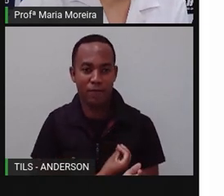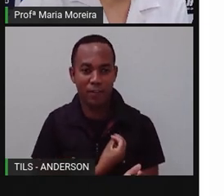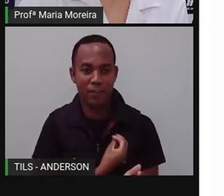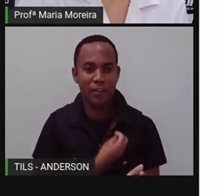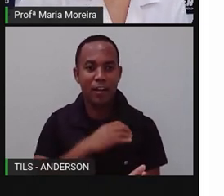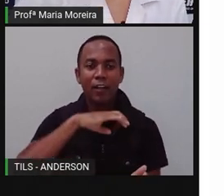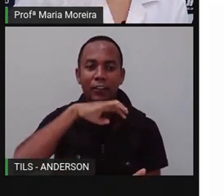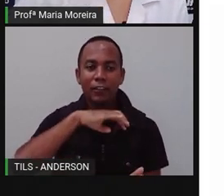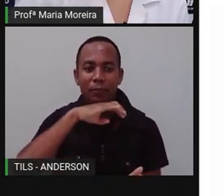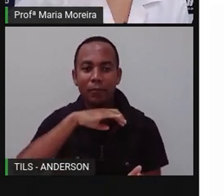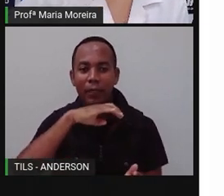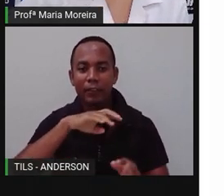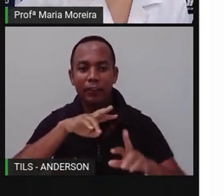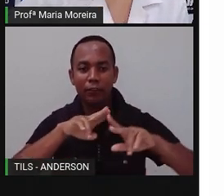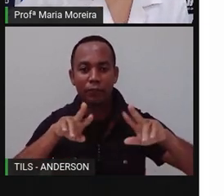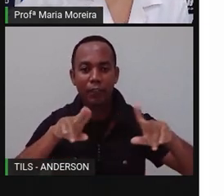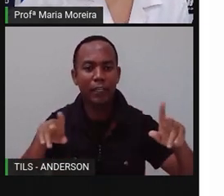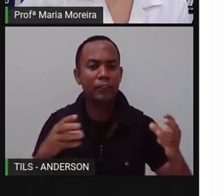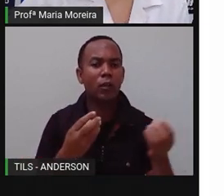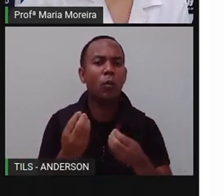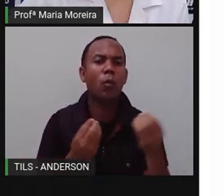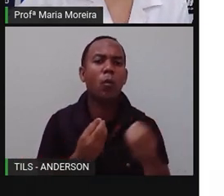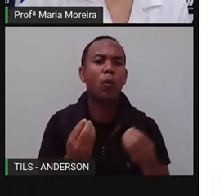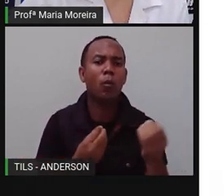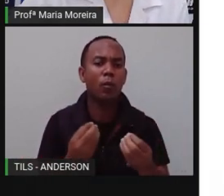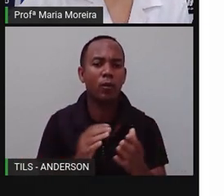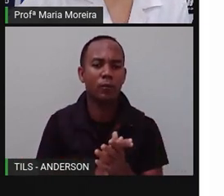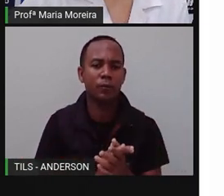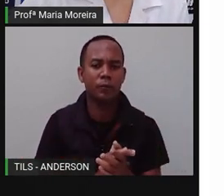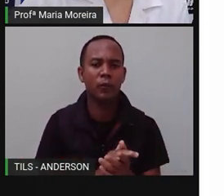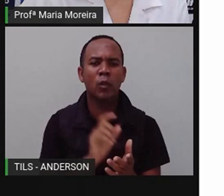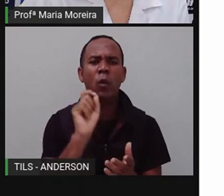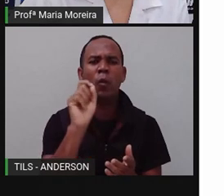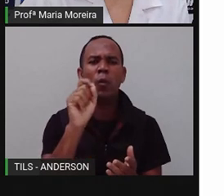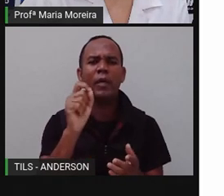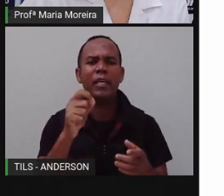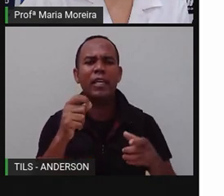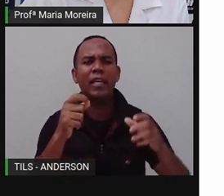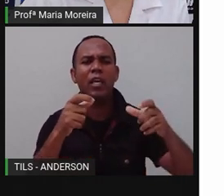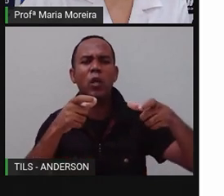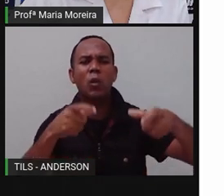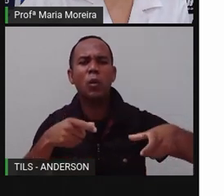Mas, afinal, o que é habitat?